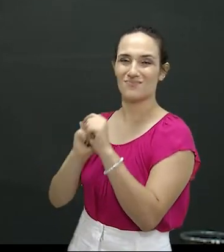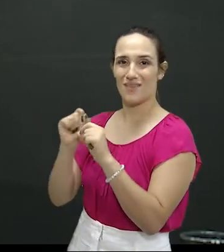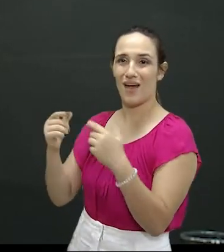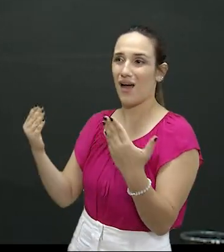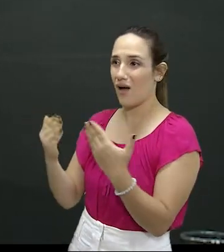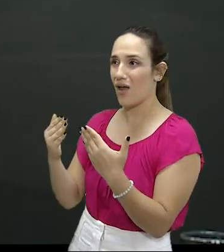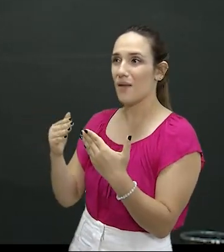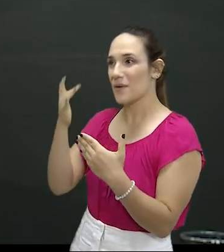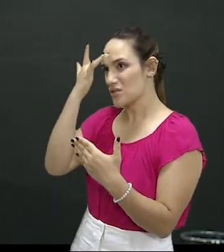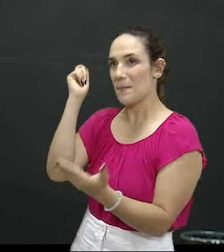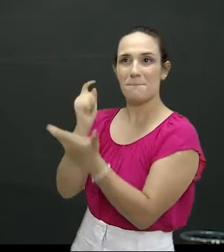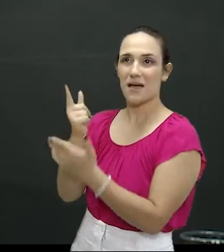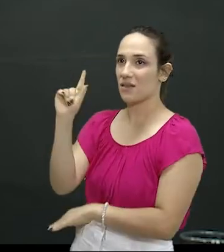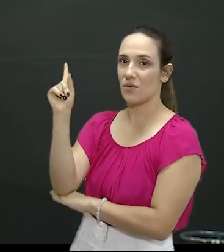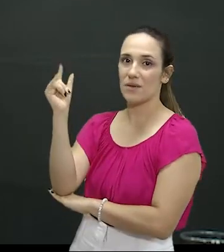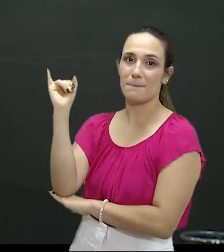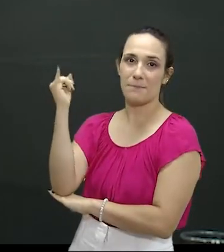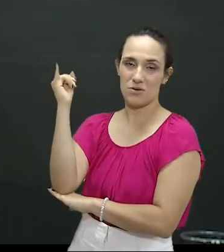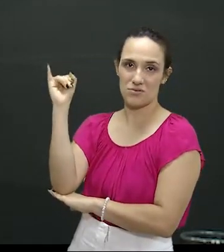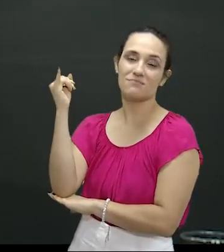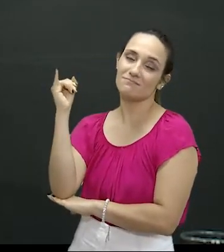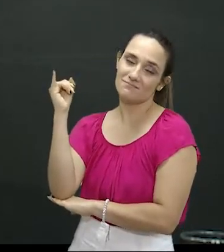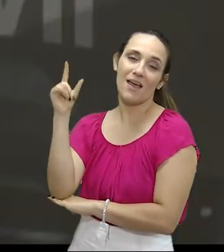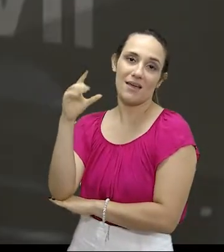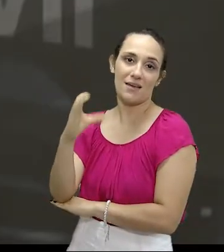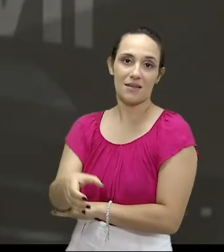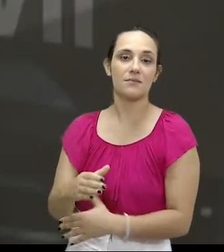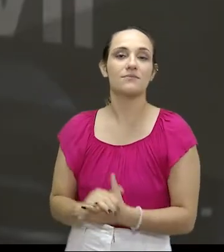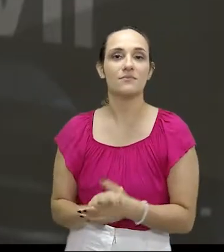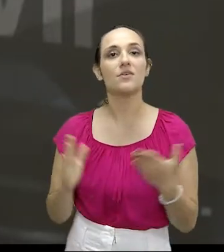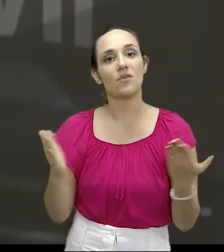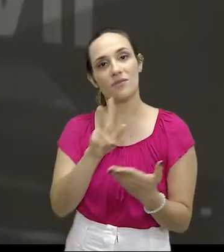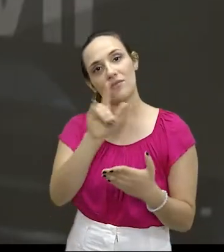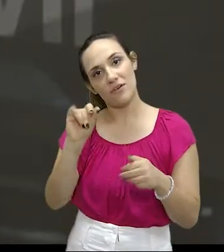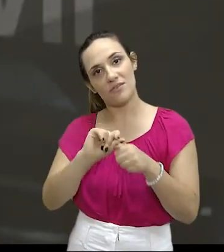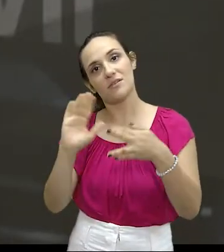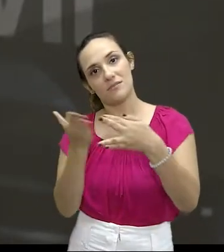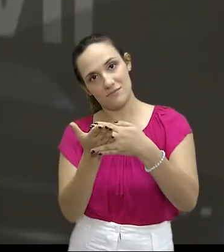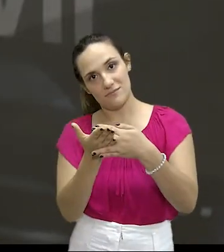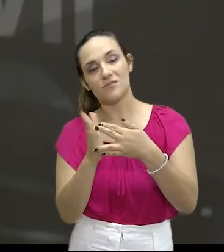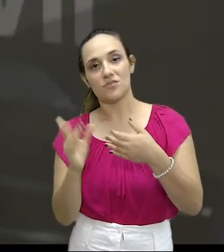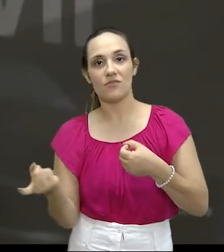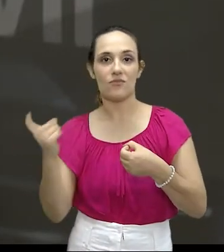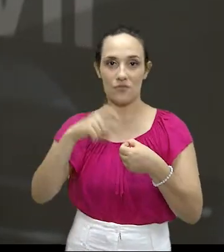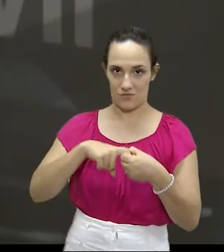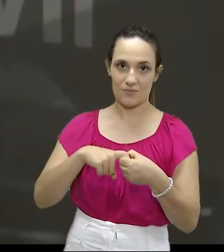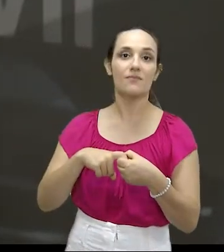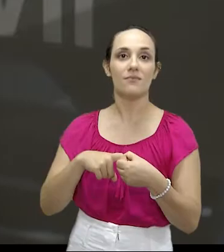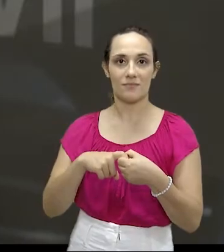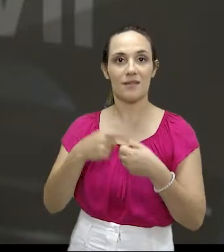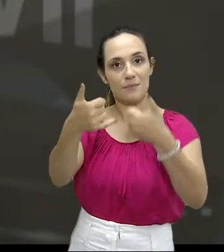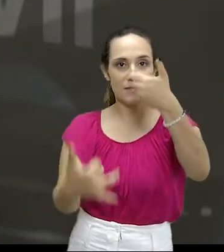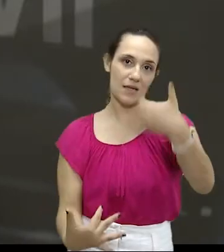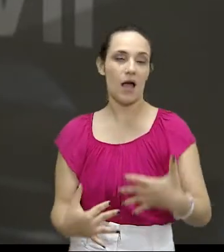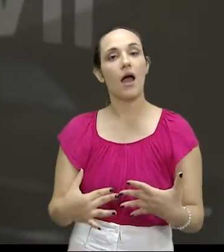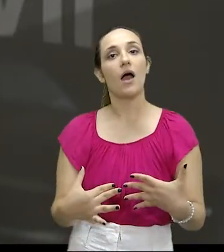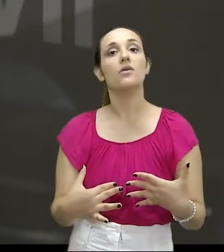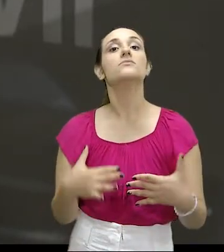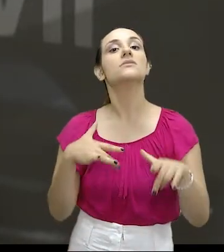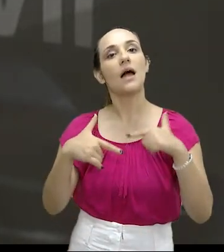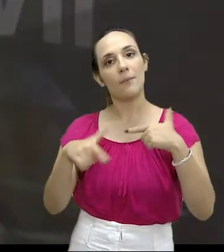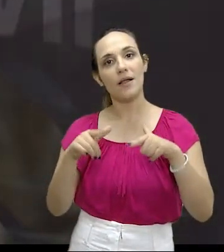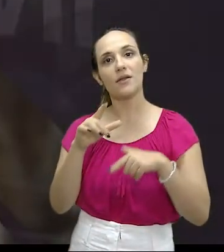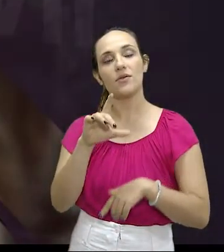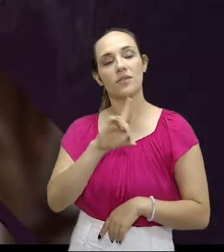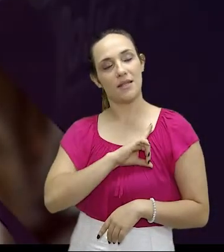razão do não recolhimento da tributação, configura esse crime. Vamos para mais um intervalo e já voltamos para falar sobre as atividades